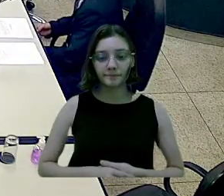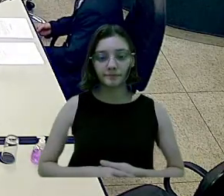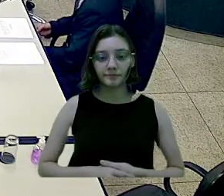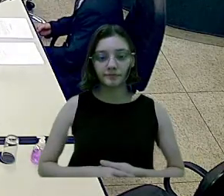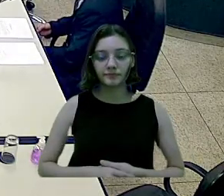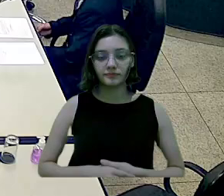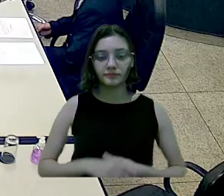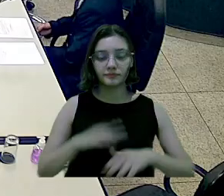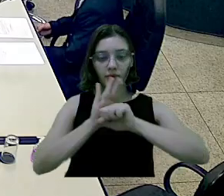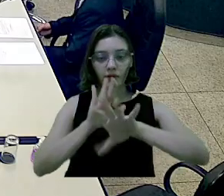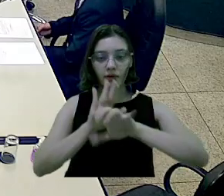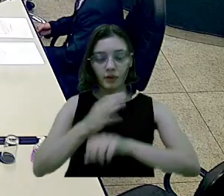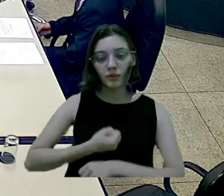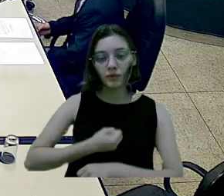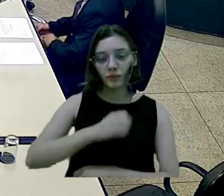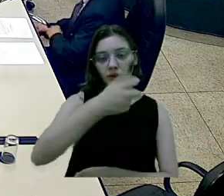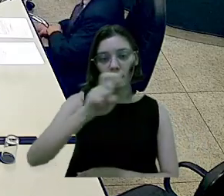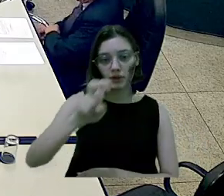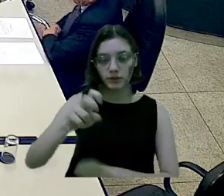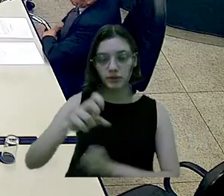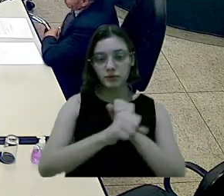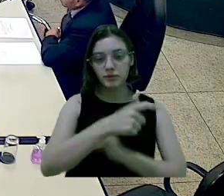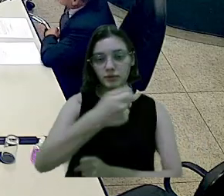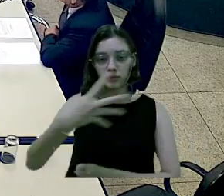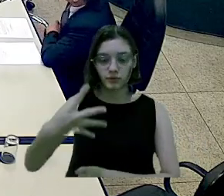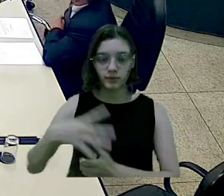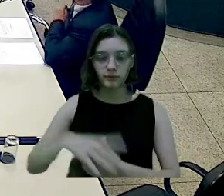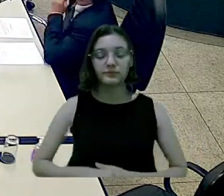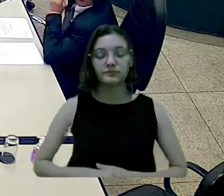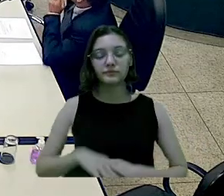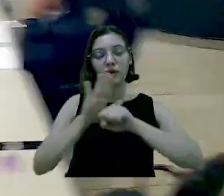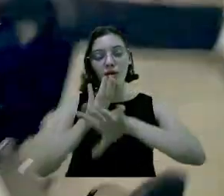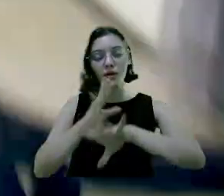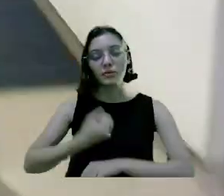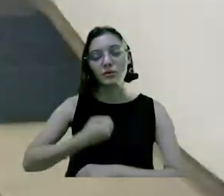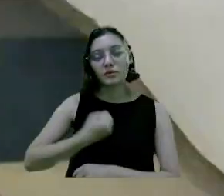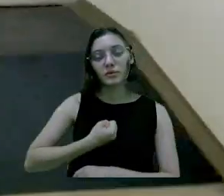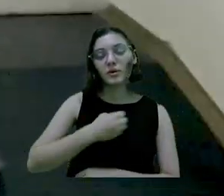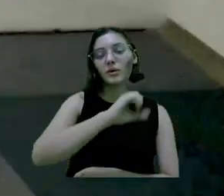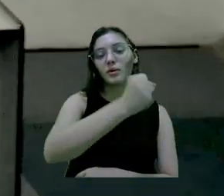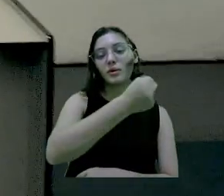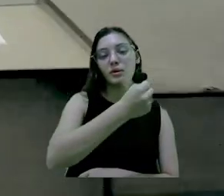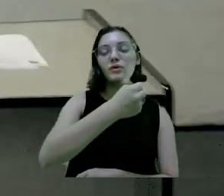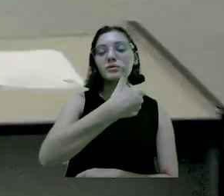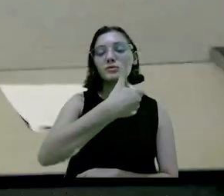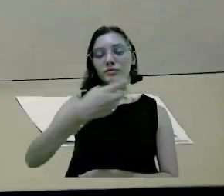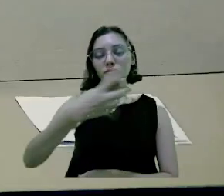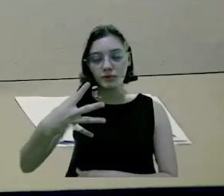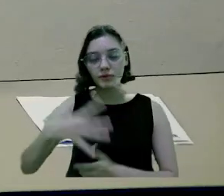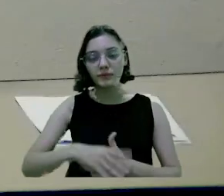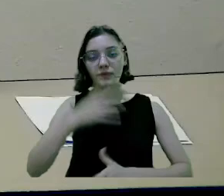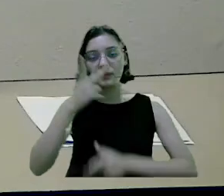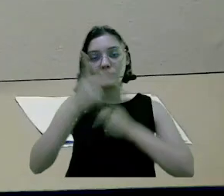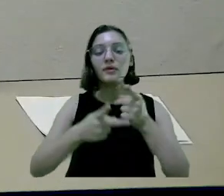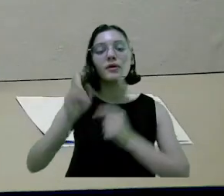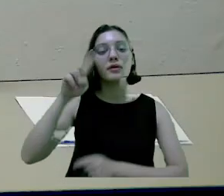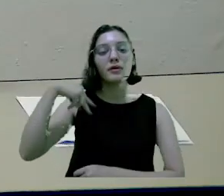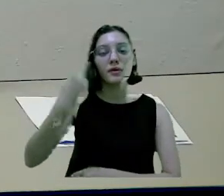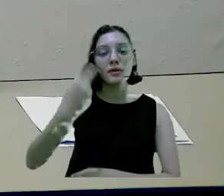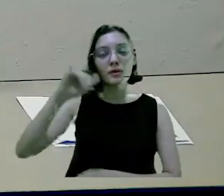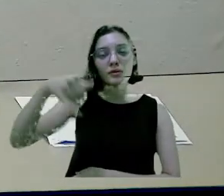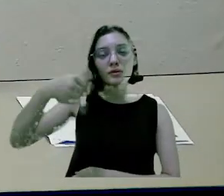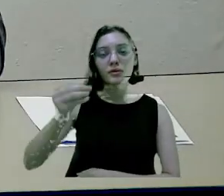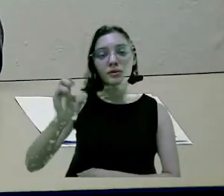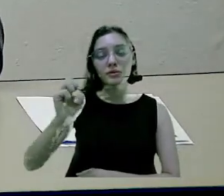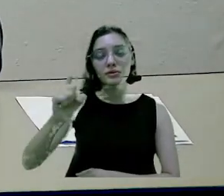proceda a leitura da indicação de número 15 de 2024. Indicação de número 15, de 27 de setembro de 2024, e